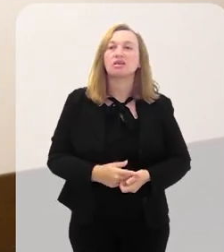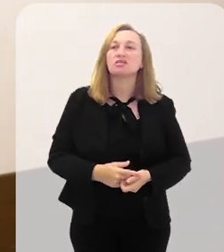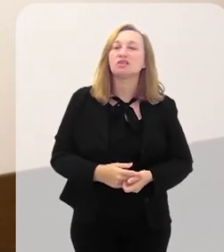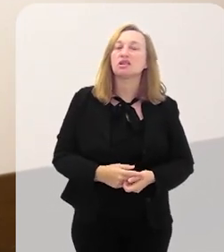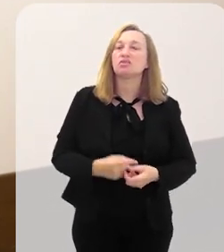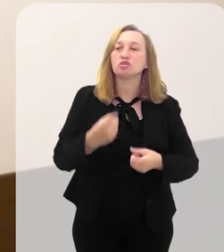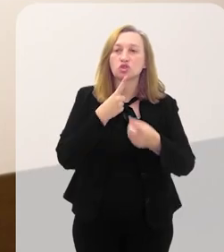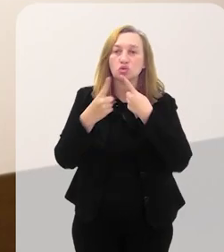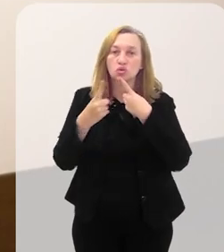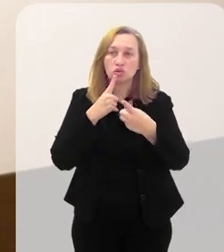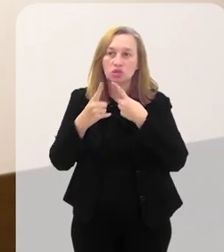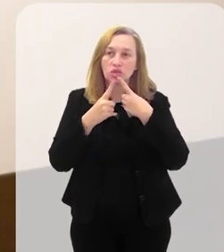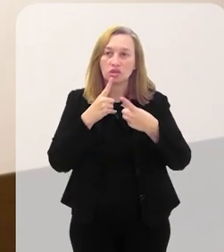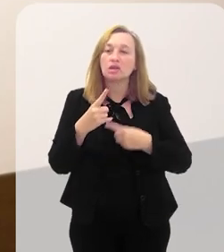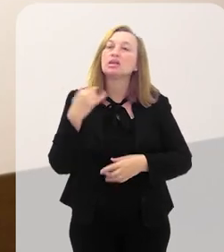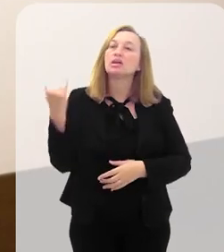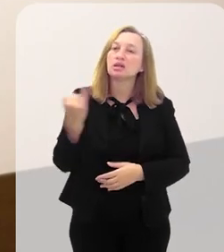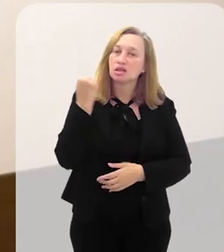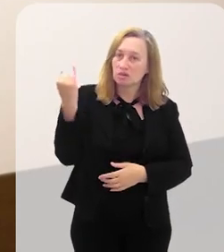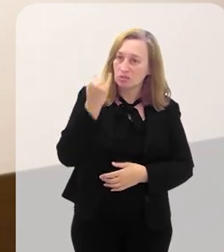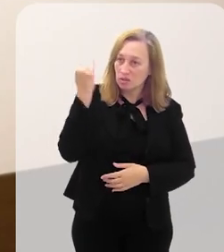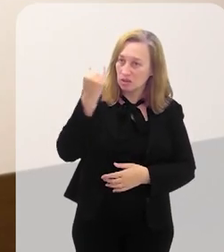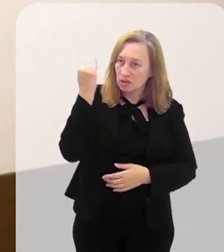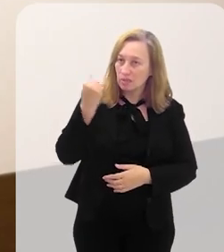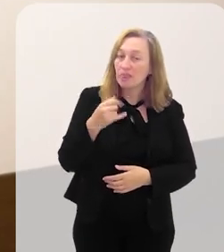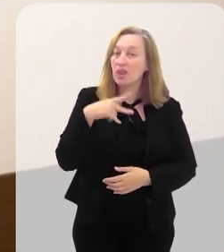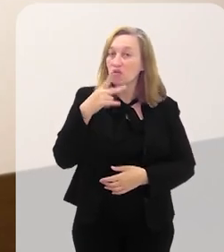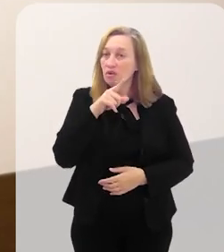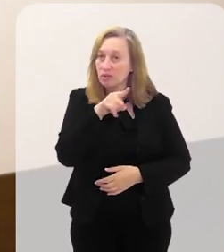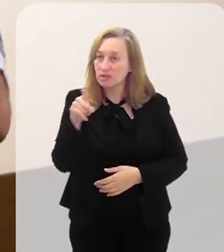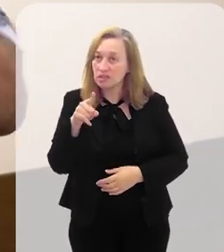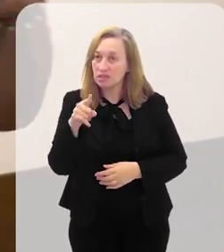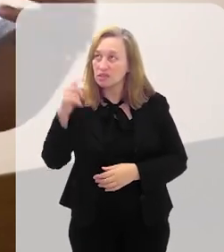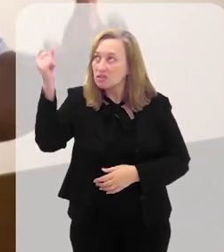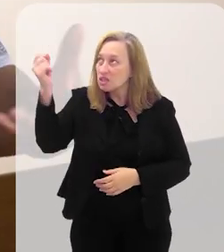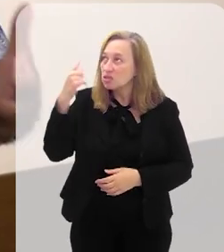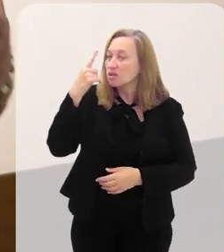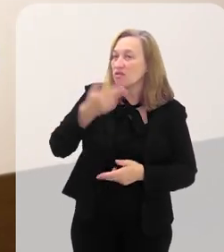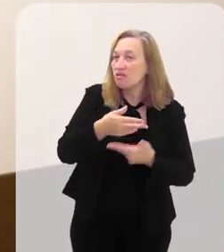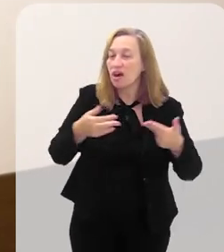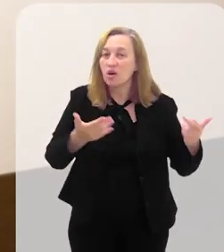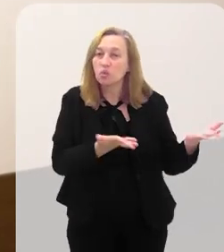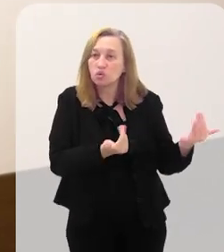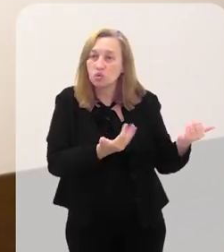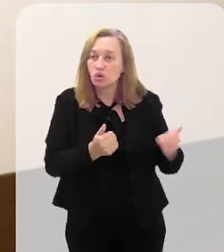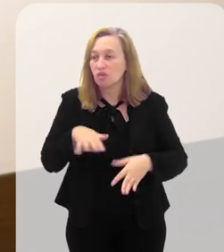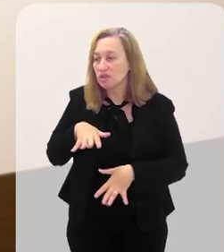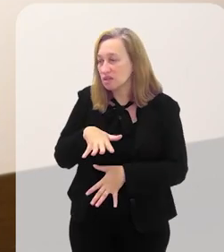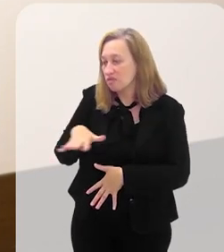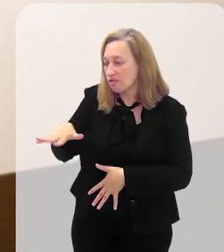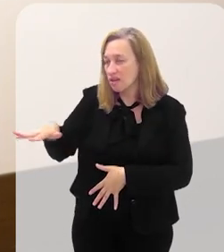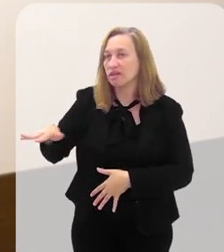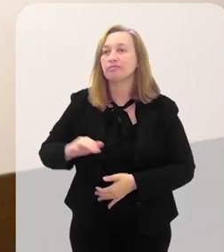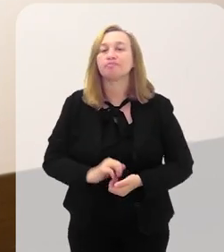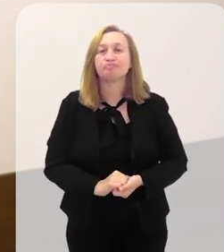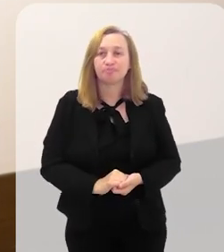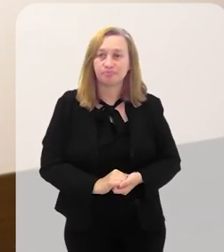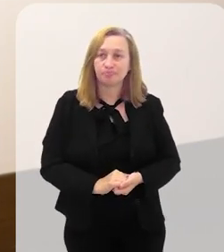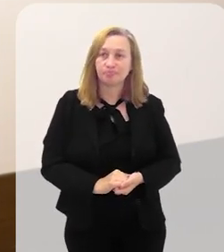trazer um debate muito importante, e digo para você, vai inspirar muitos jovens da periferia.